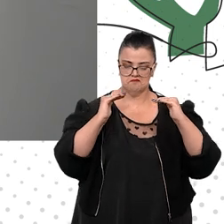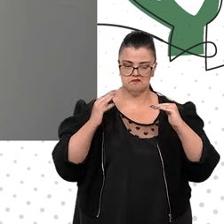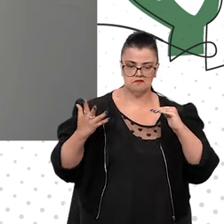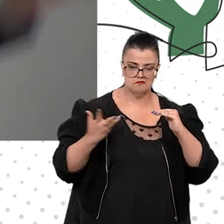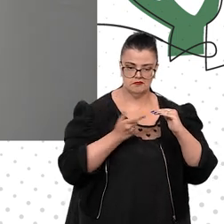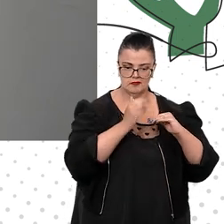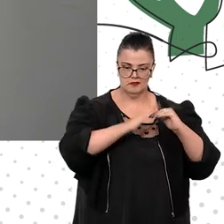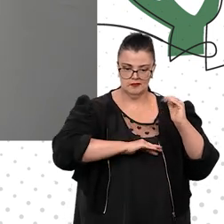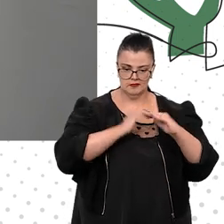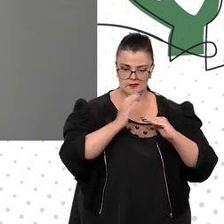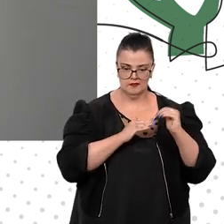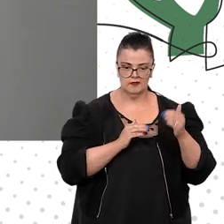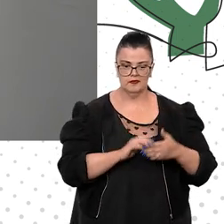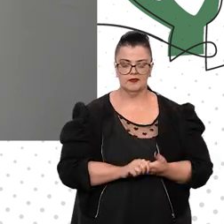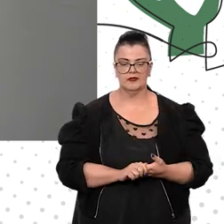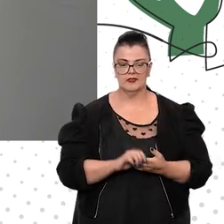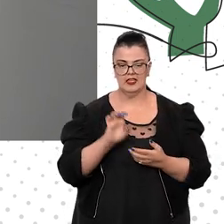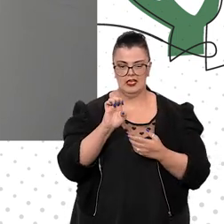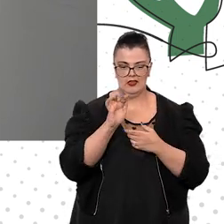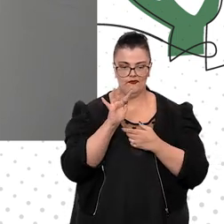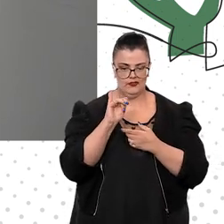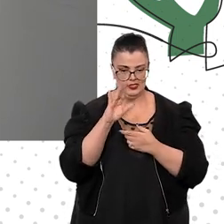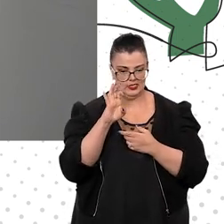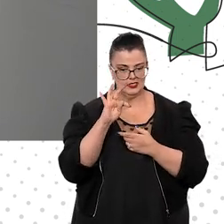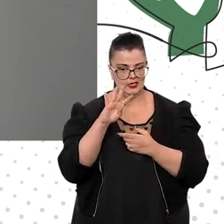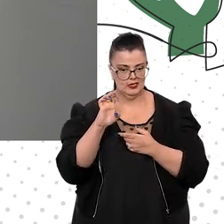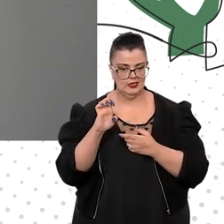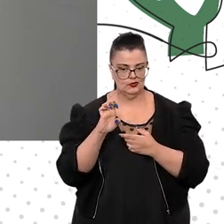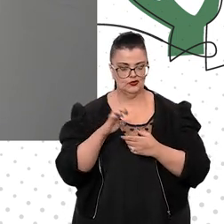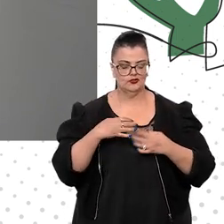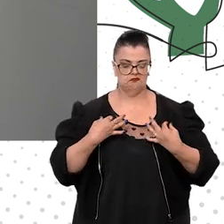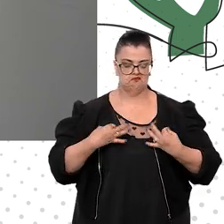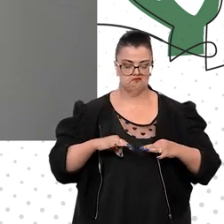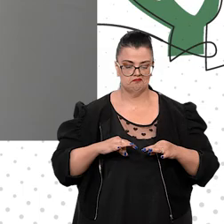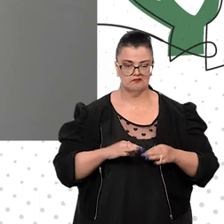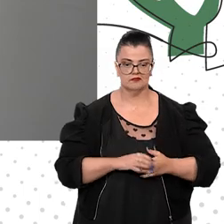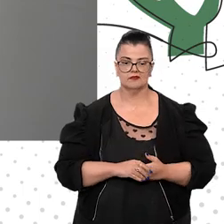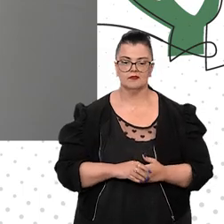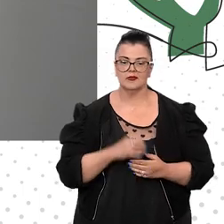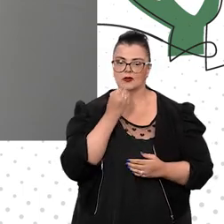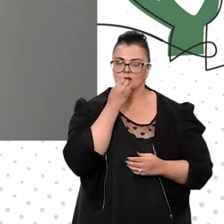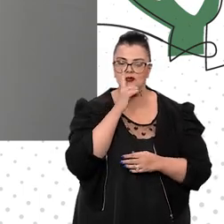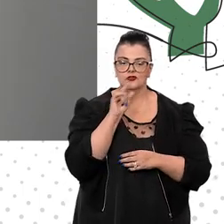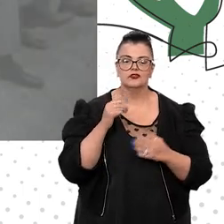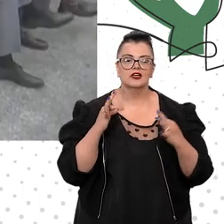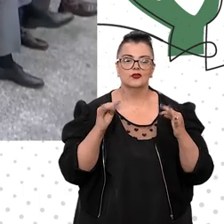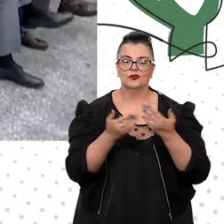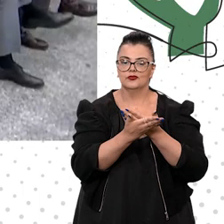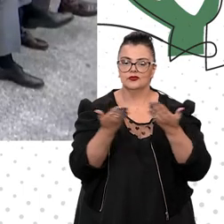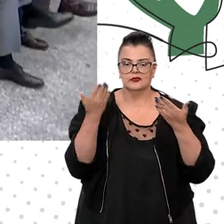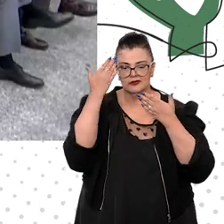Deficiência, trabalhando em harmonia com a eficiência. Bom dia a todos, muito obrigado.